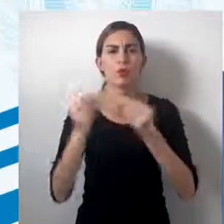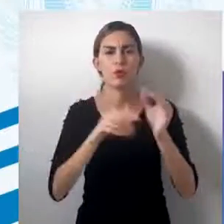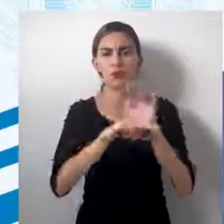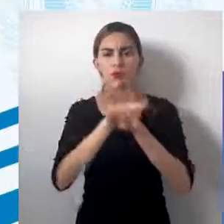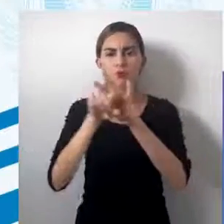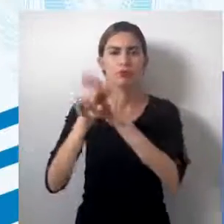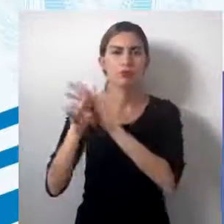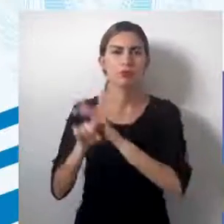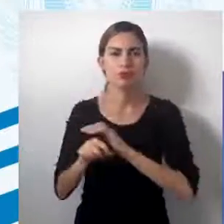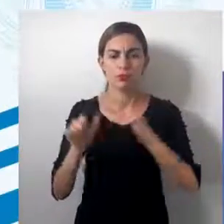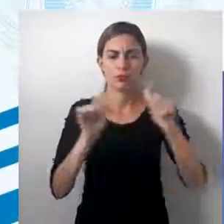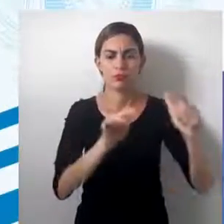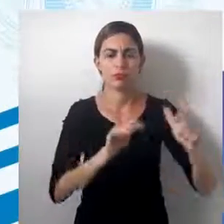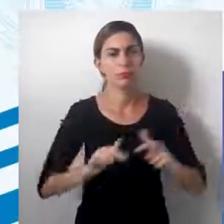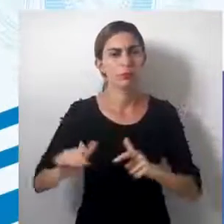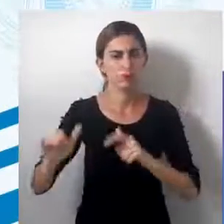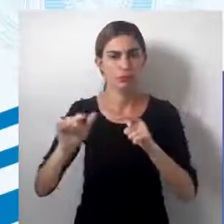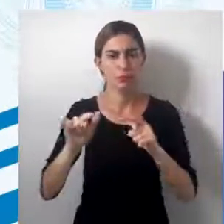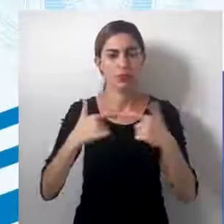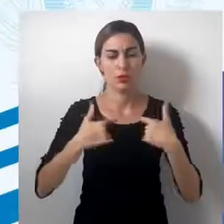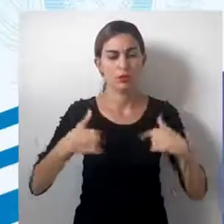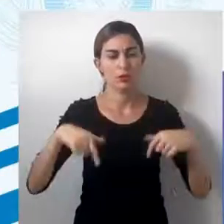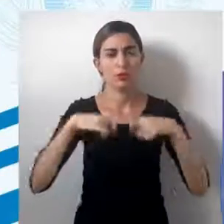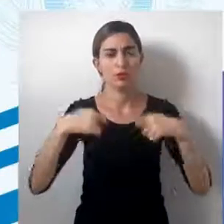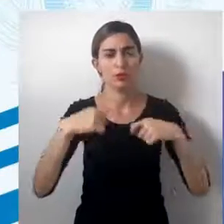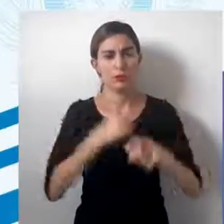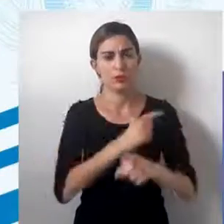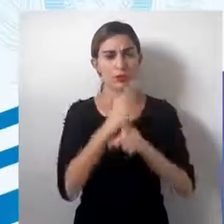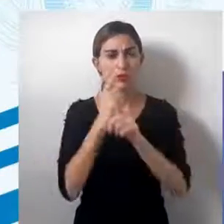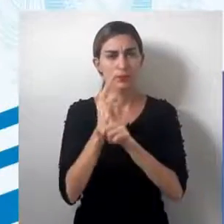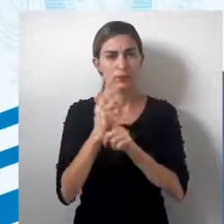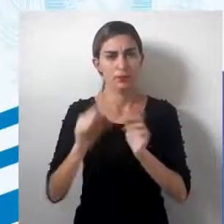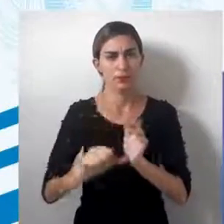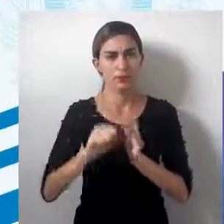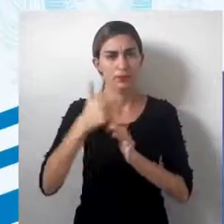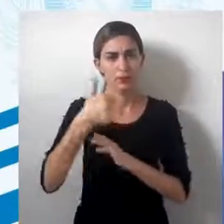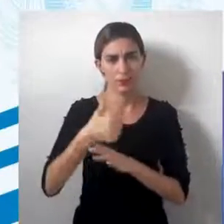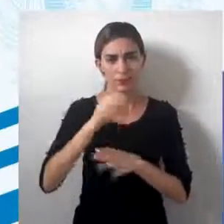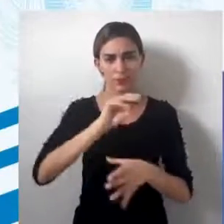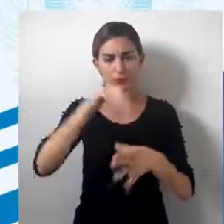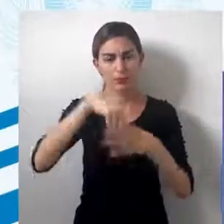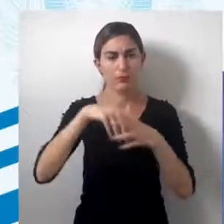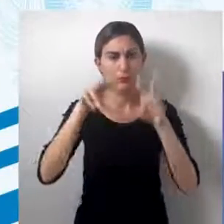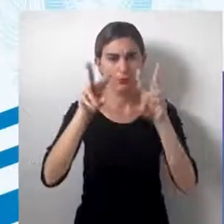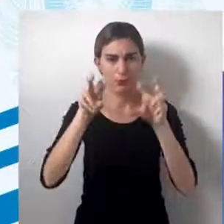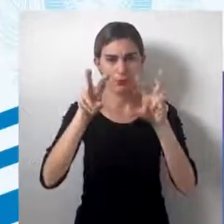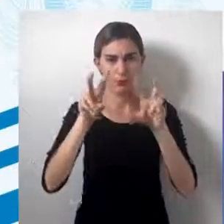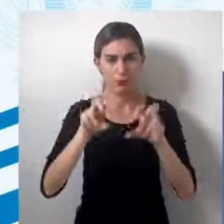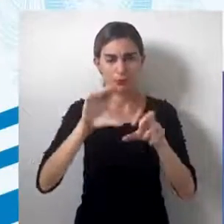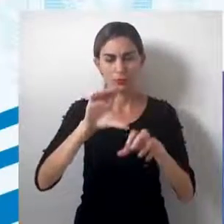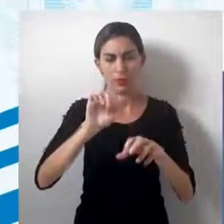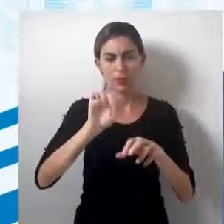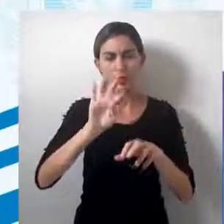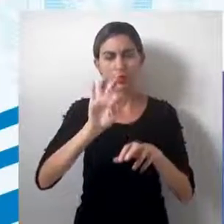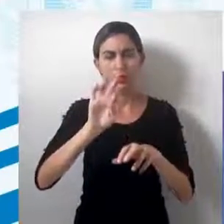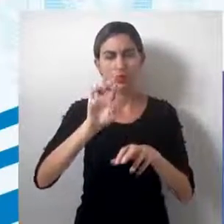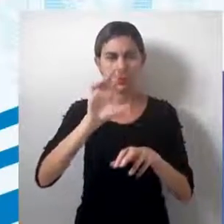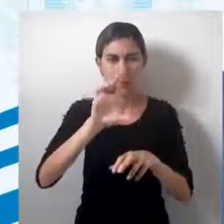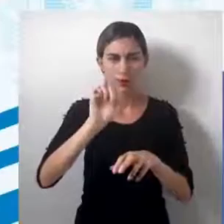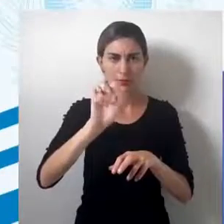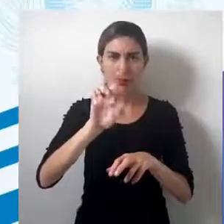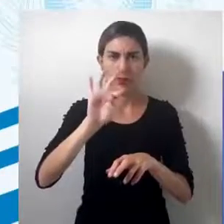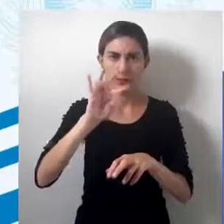dos lugares. A gente precisa identificar, primeiramente, dentro do assunto de cartografia, de que